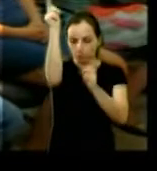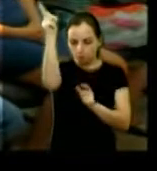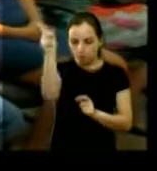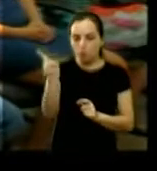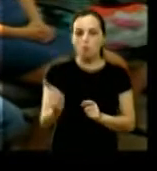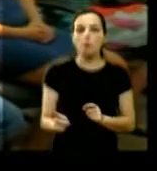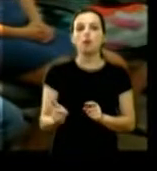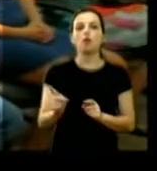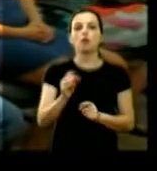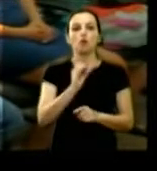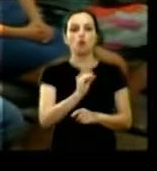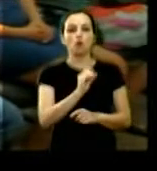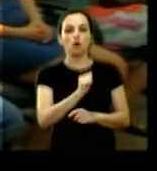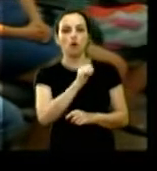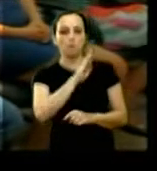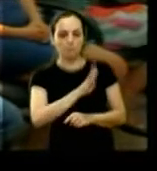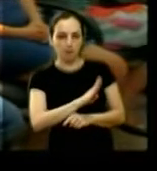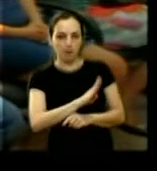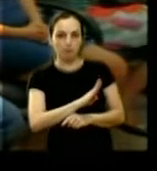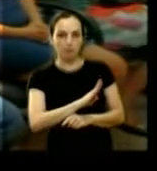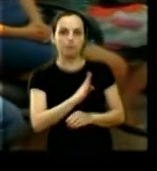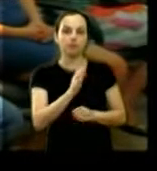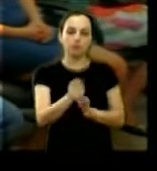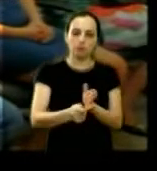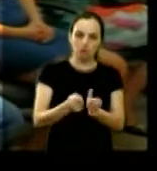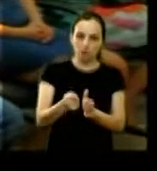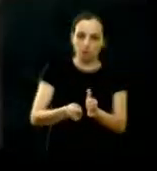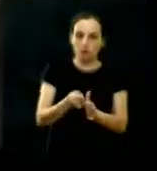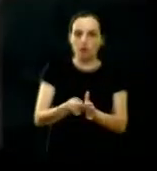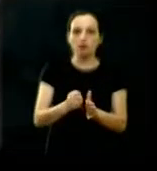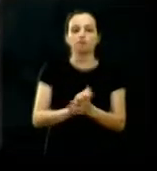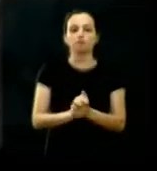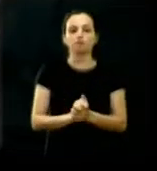subsessão de Araraquara pode passar